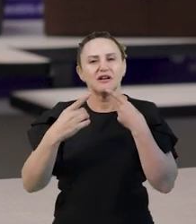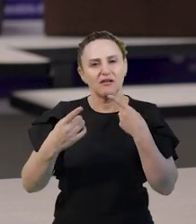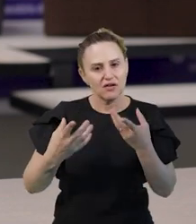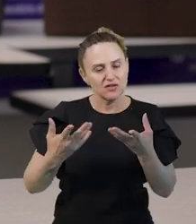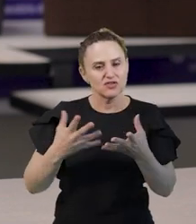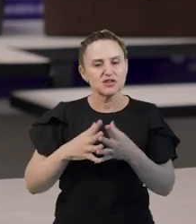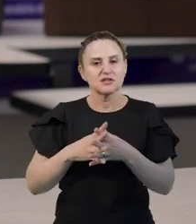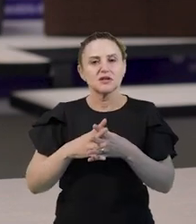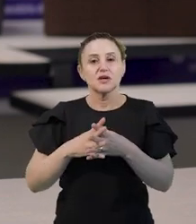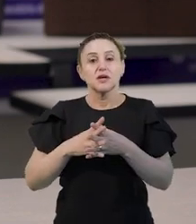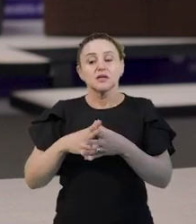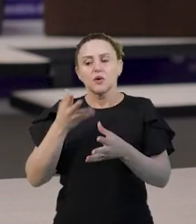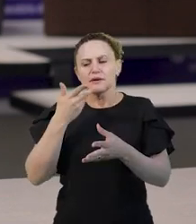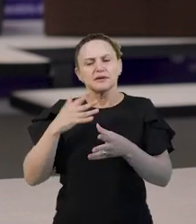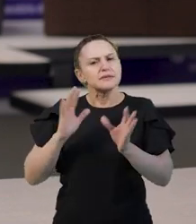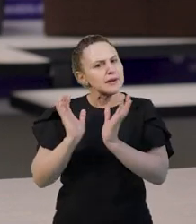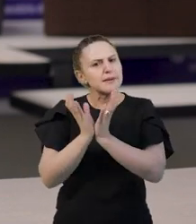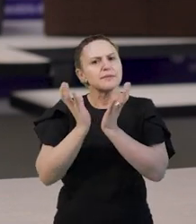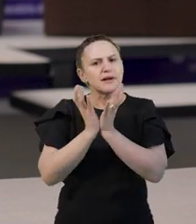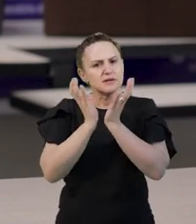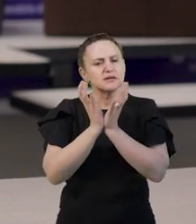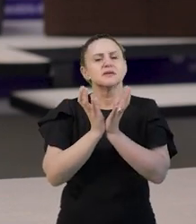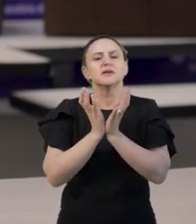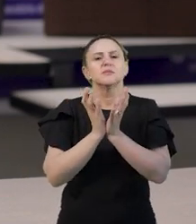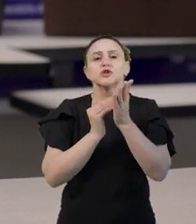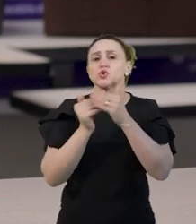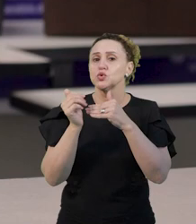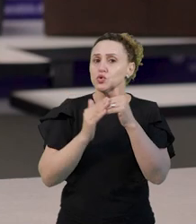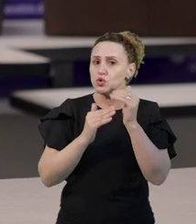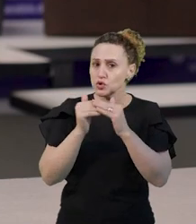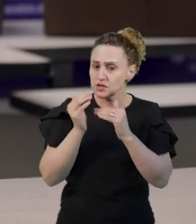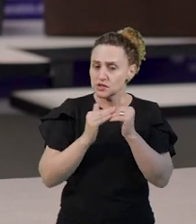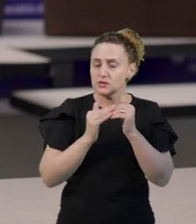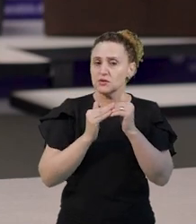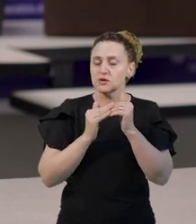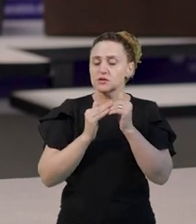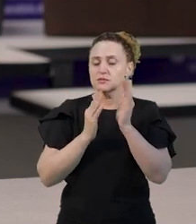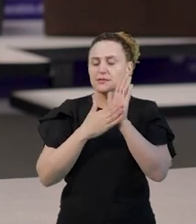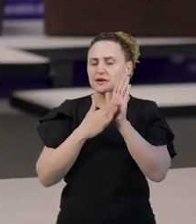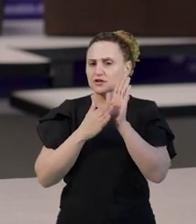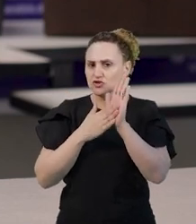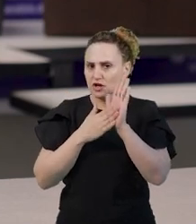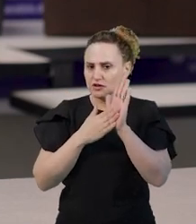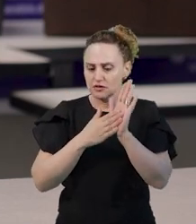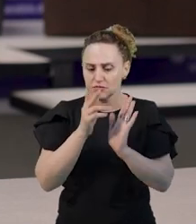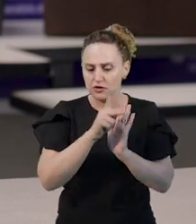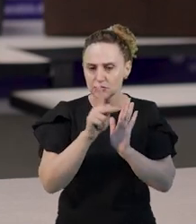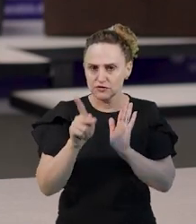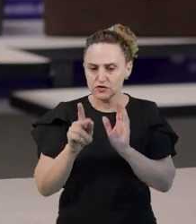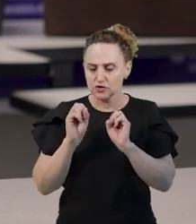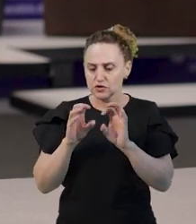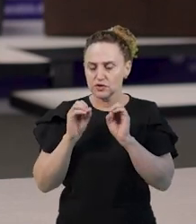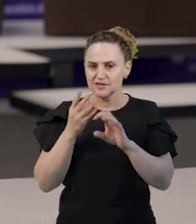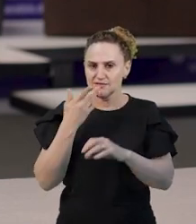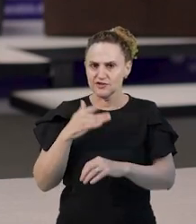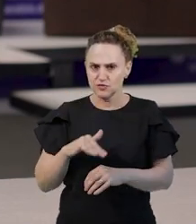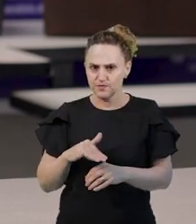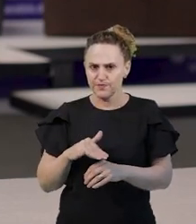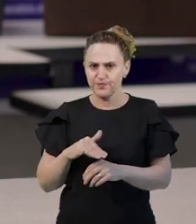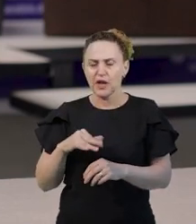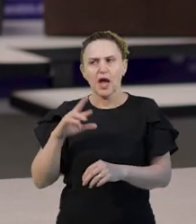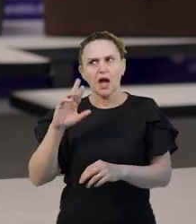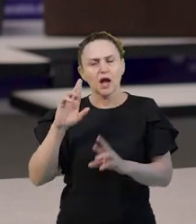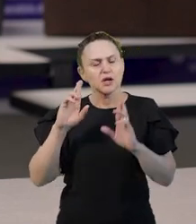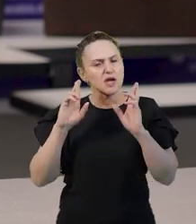participativa de todas as ações planejadas pelo docente na educação infantil. O que é muito